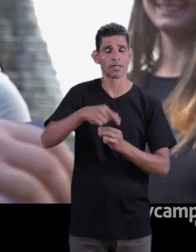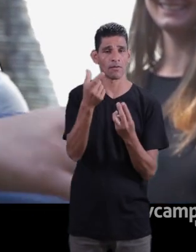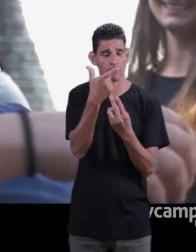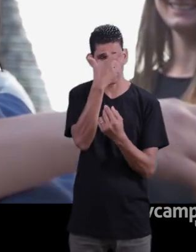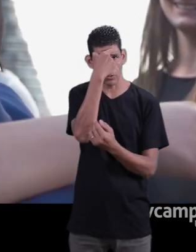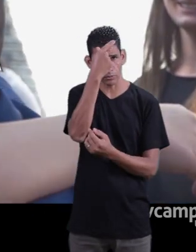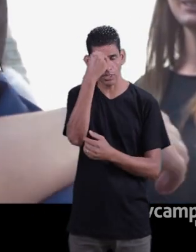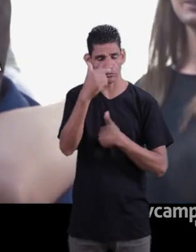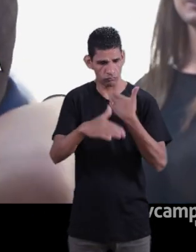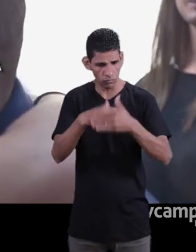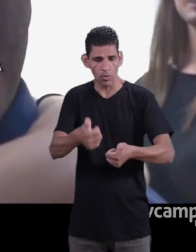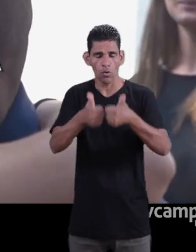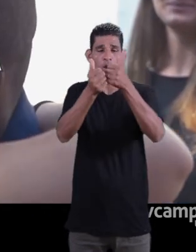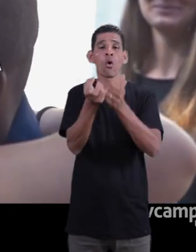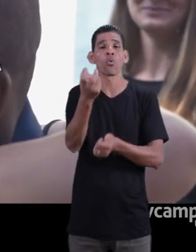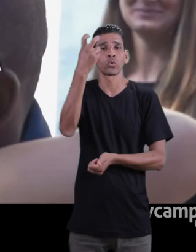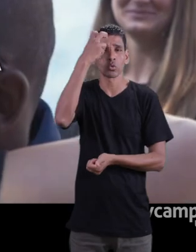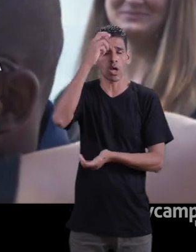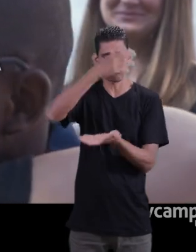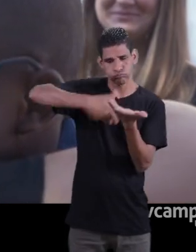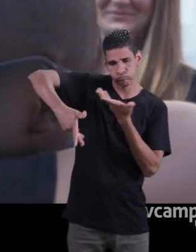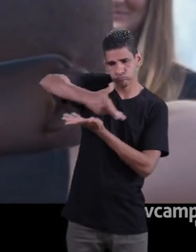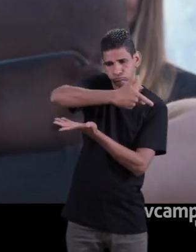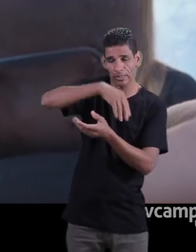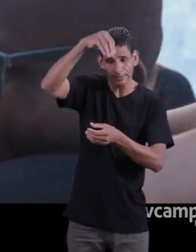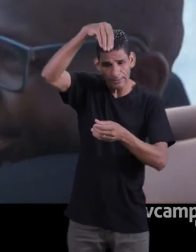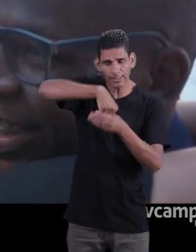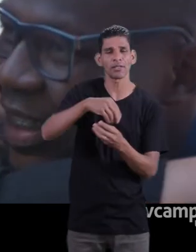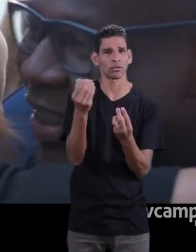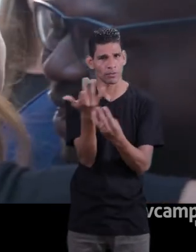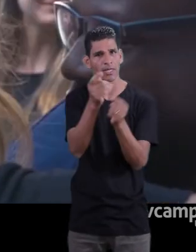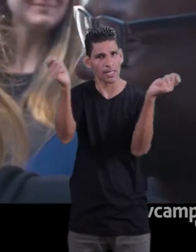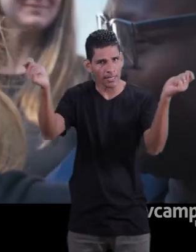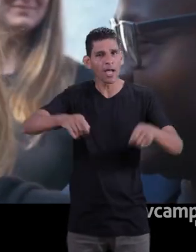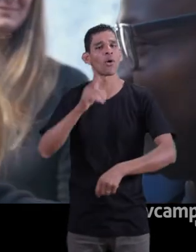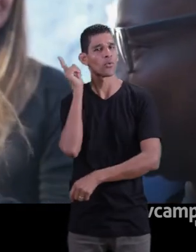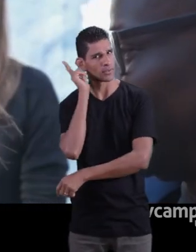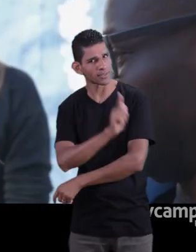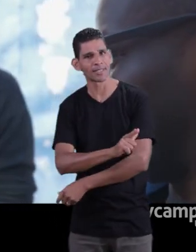para a universidade, para o desenvolvimento da interculturalidade na universidade.